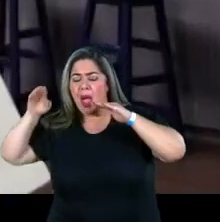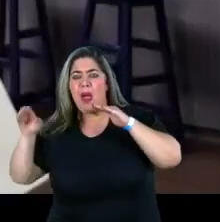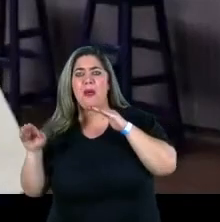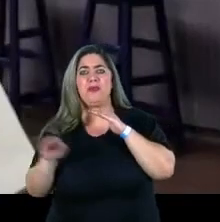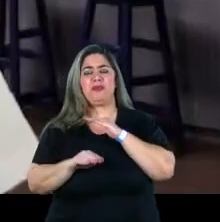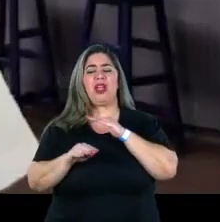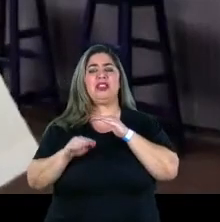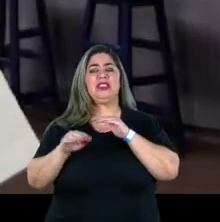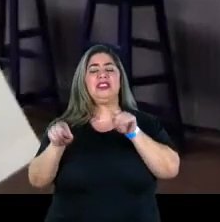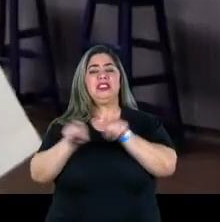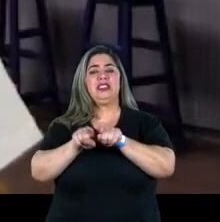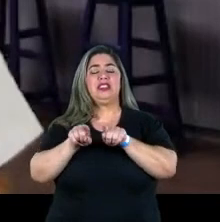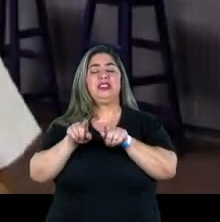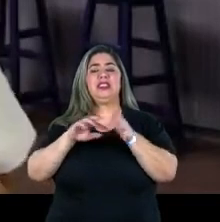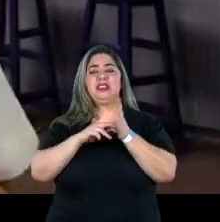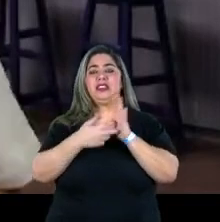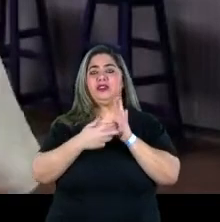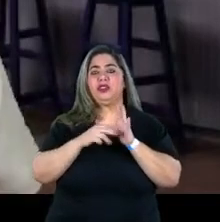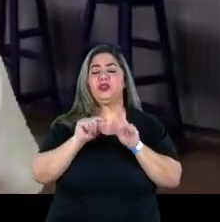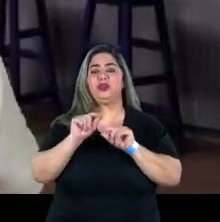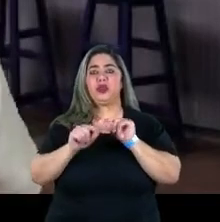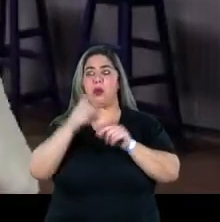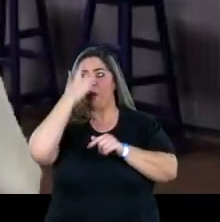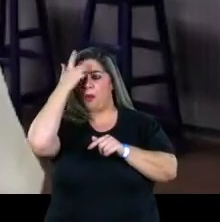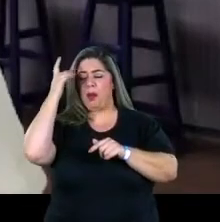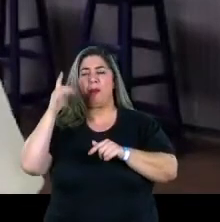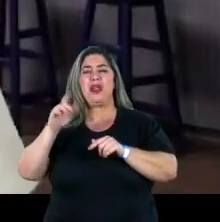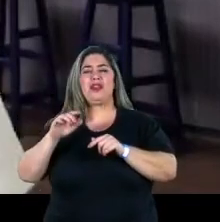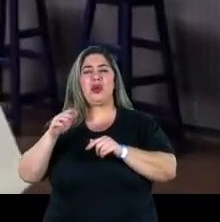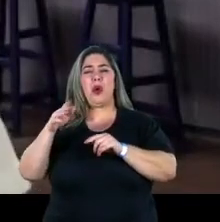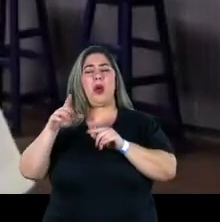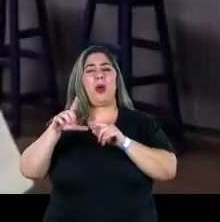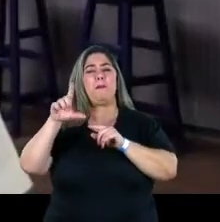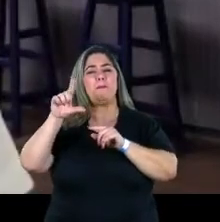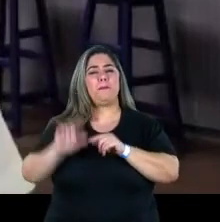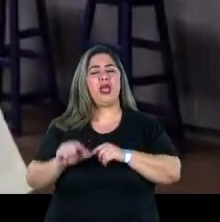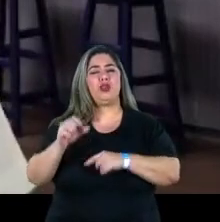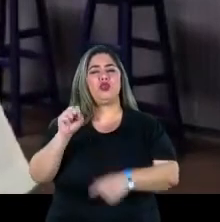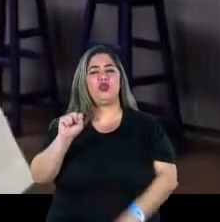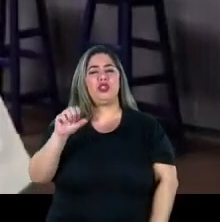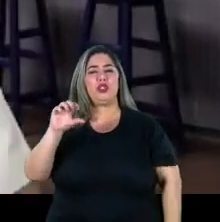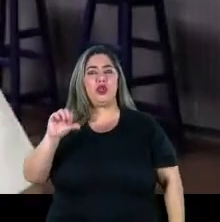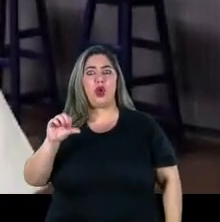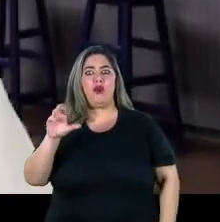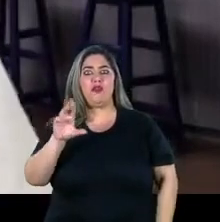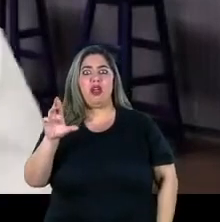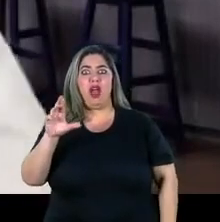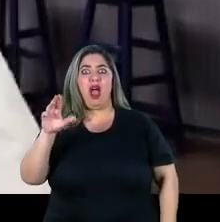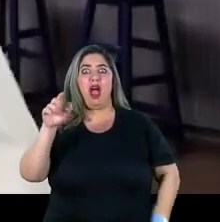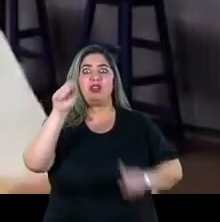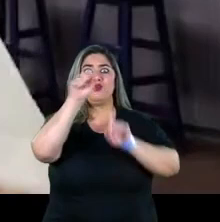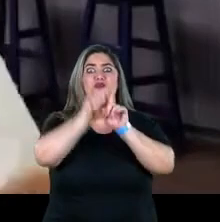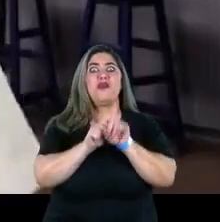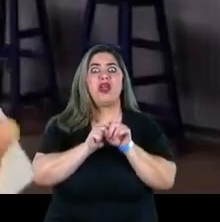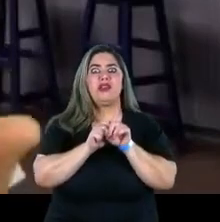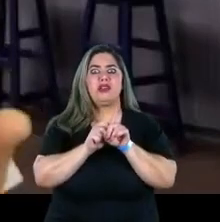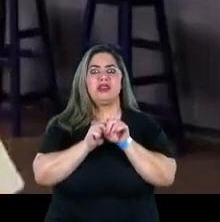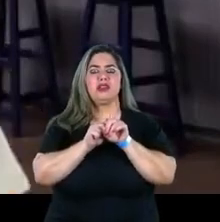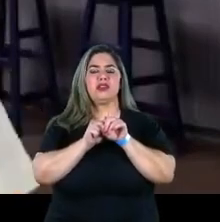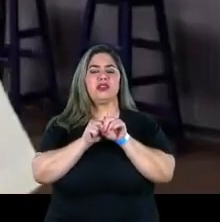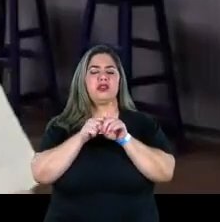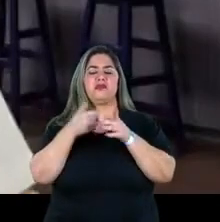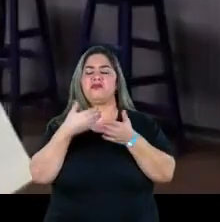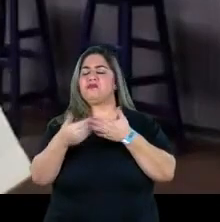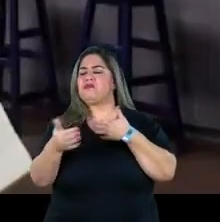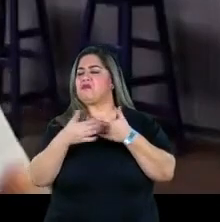hoje, significa que é uma pessoa que ganha menos de 89 reais por mês. No geral, seja